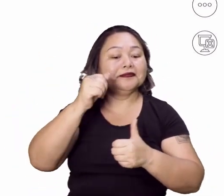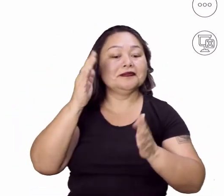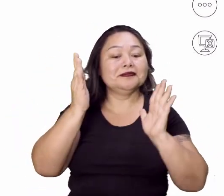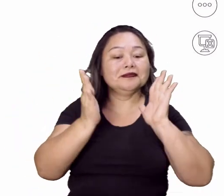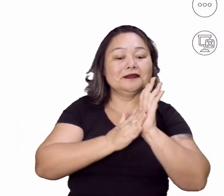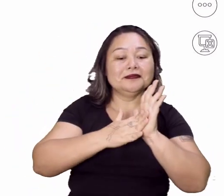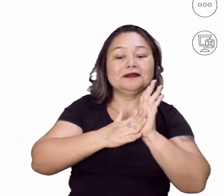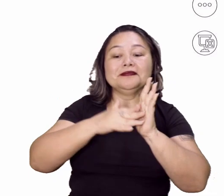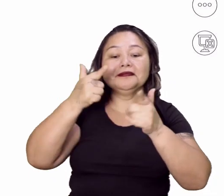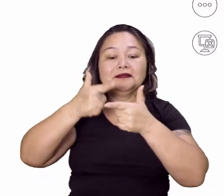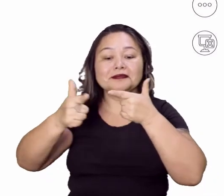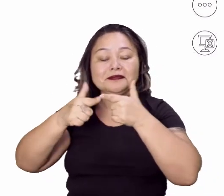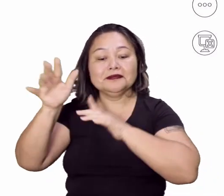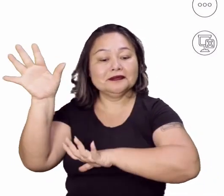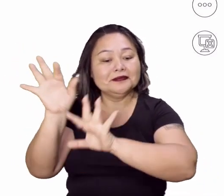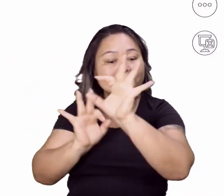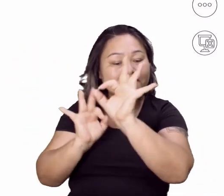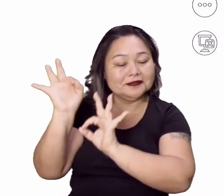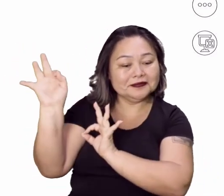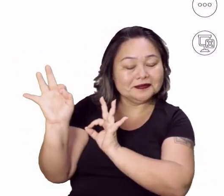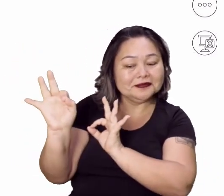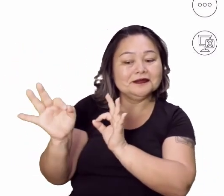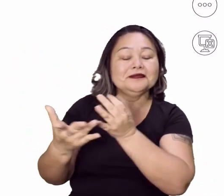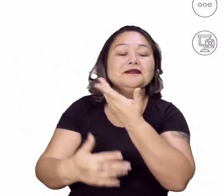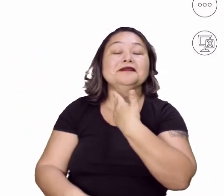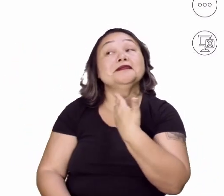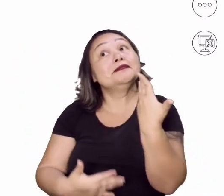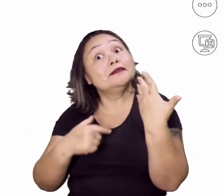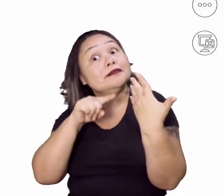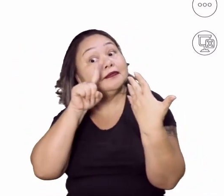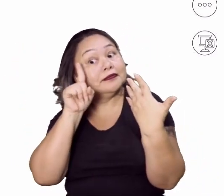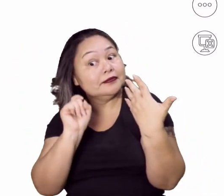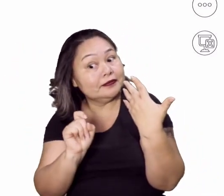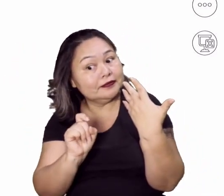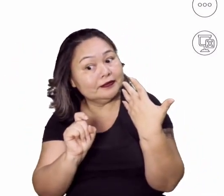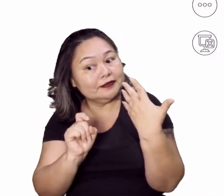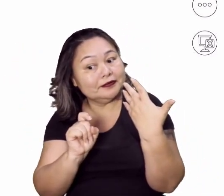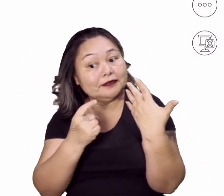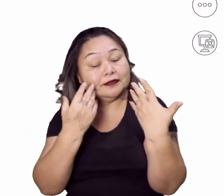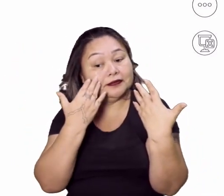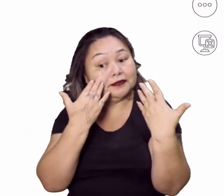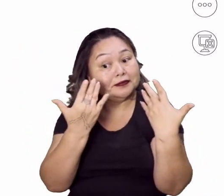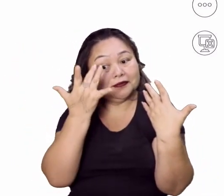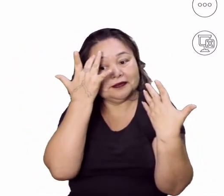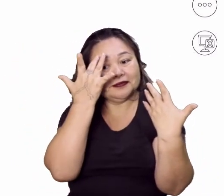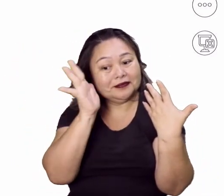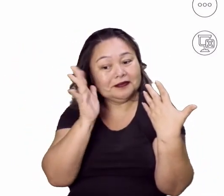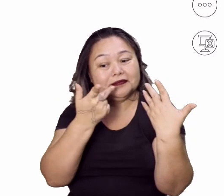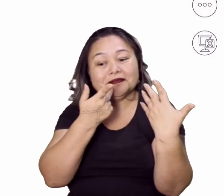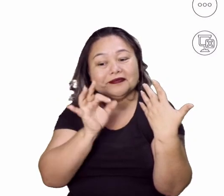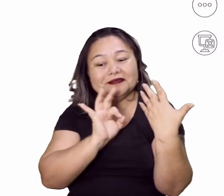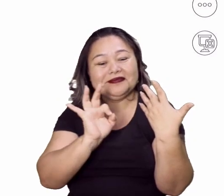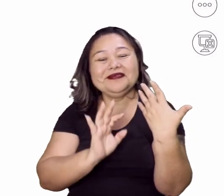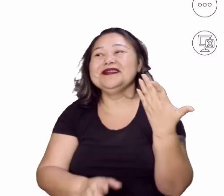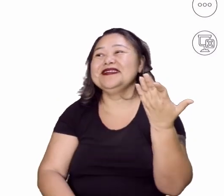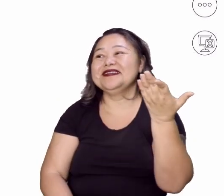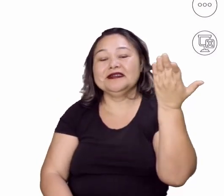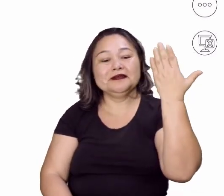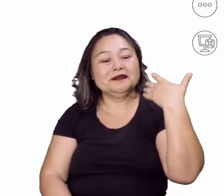proposta, conflito e organização. Será, gente? Obviamente, não sei, não vou falar agora.